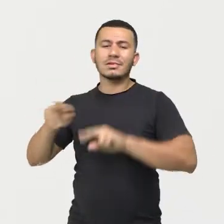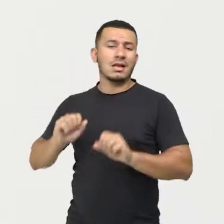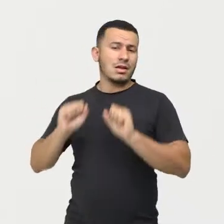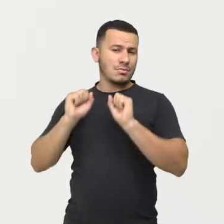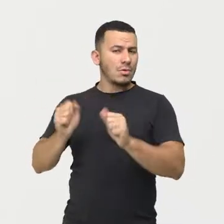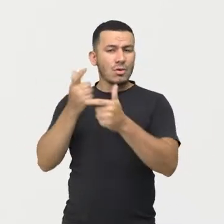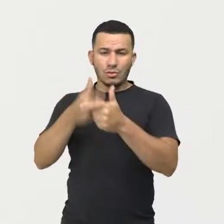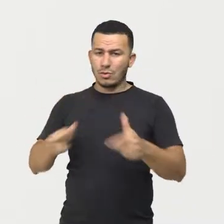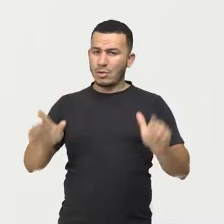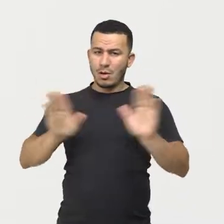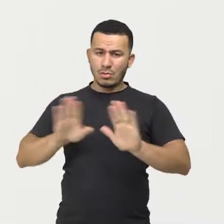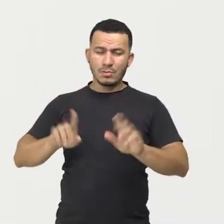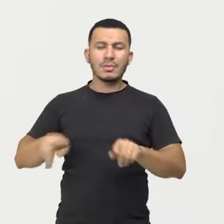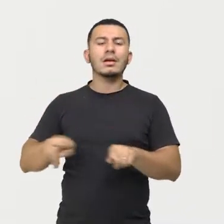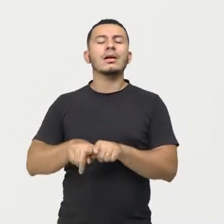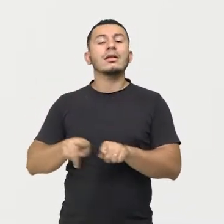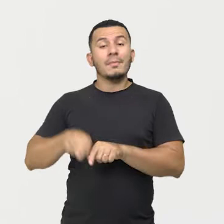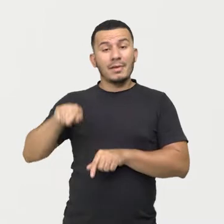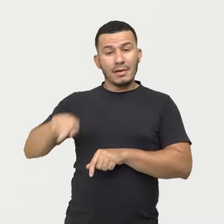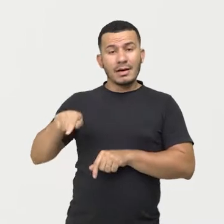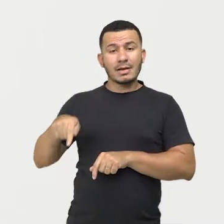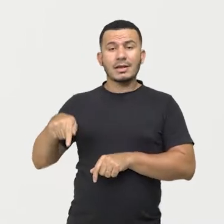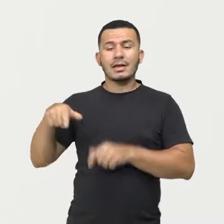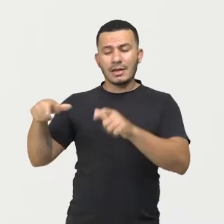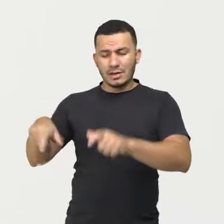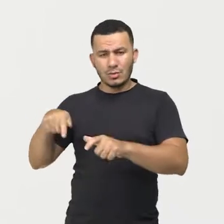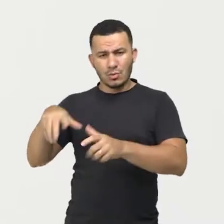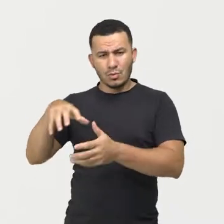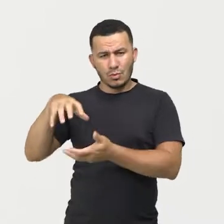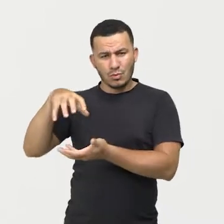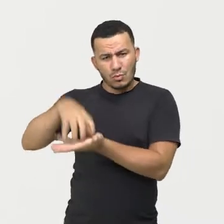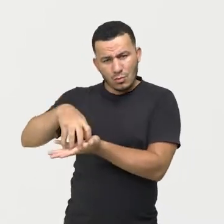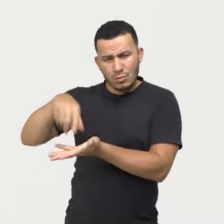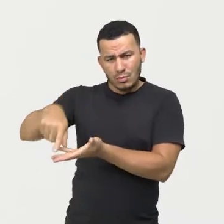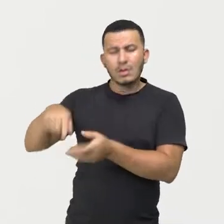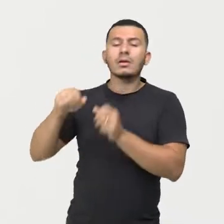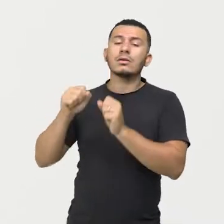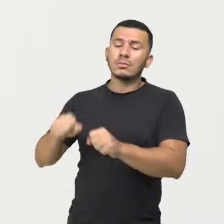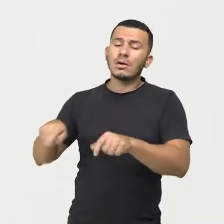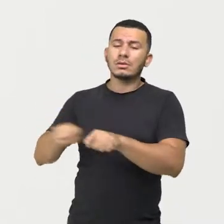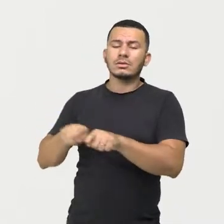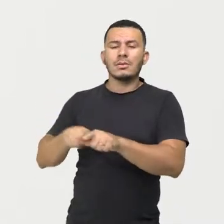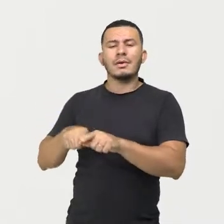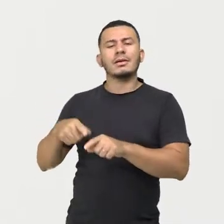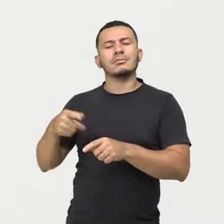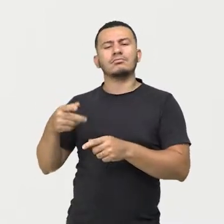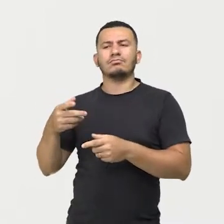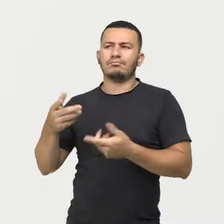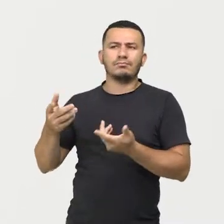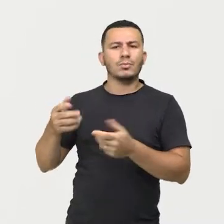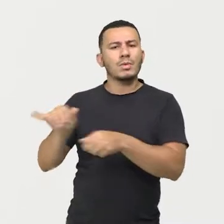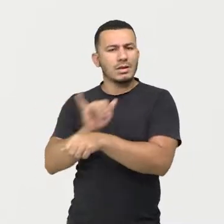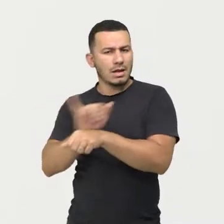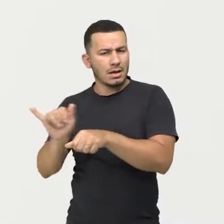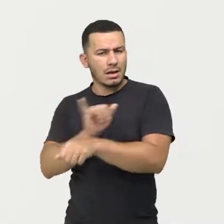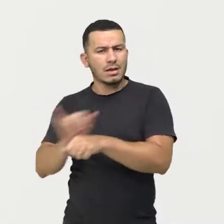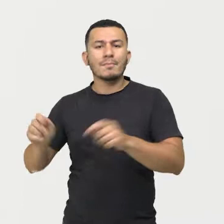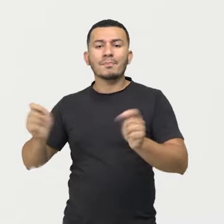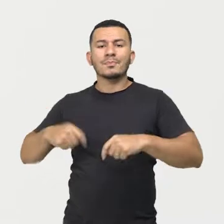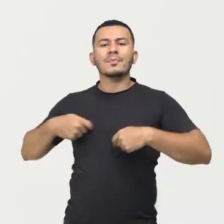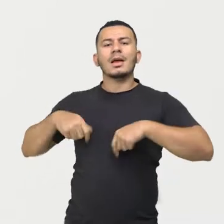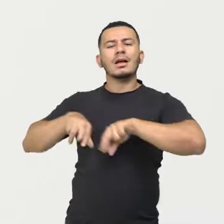vai haver o desenvolvimento sustentável. Ou seja, vai haver alguma forma de